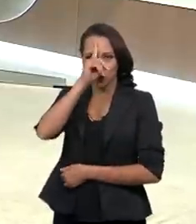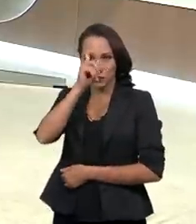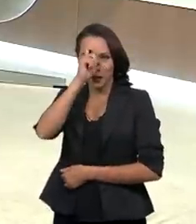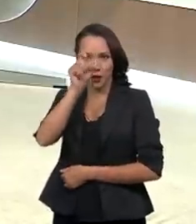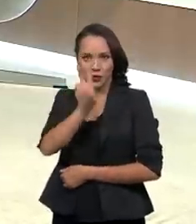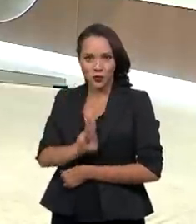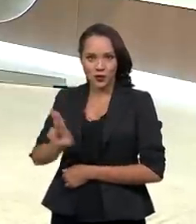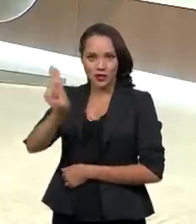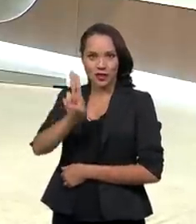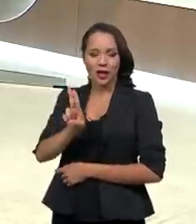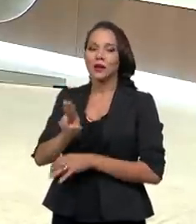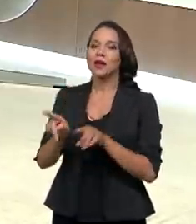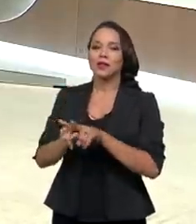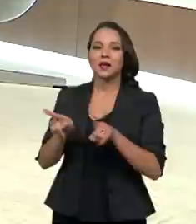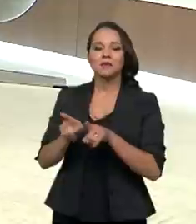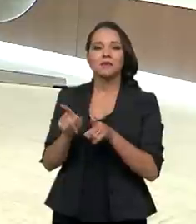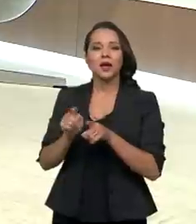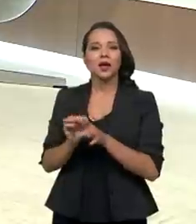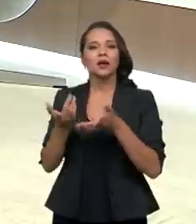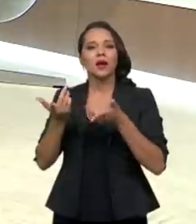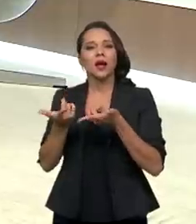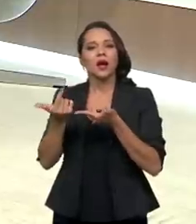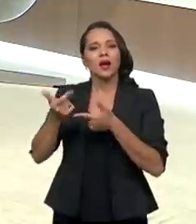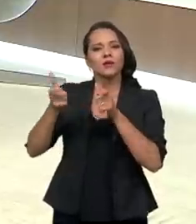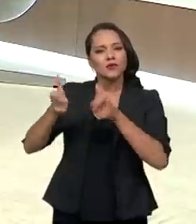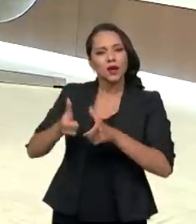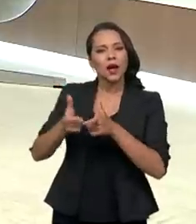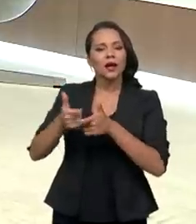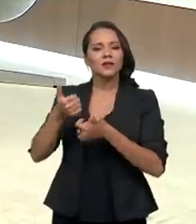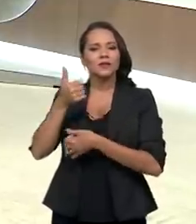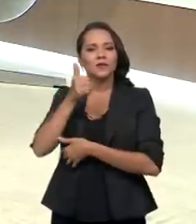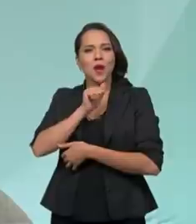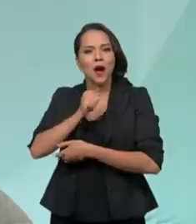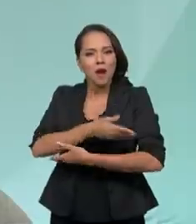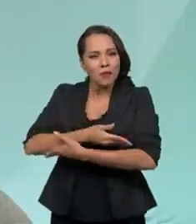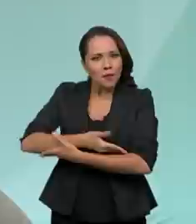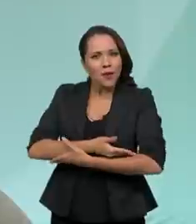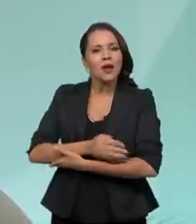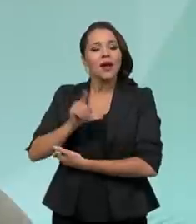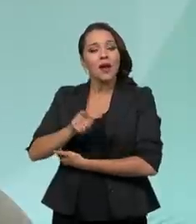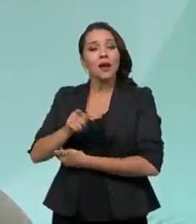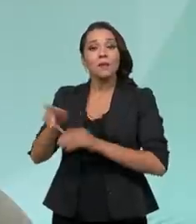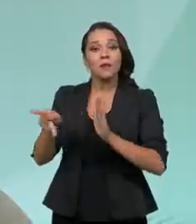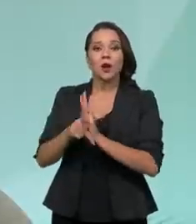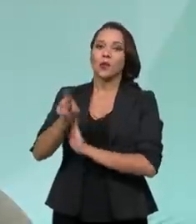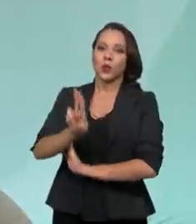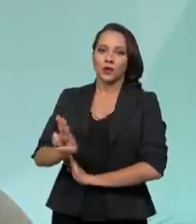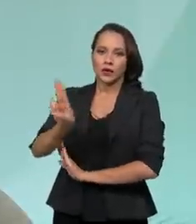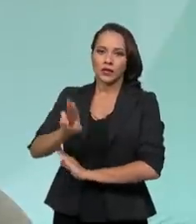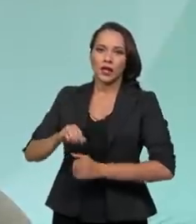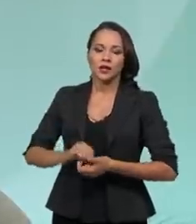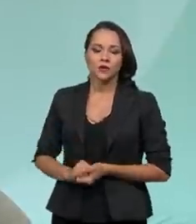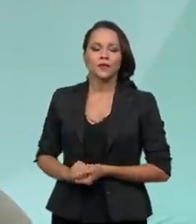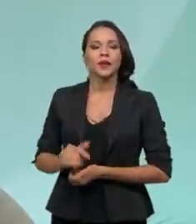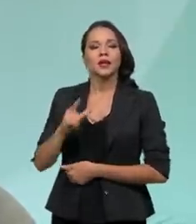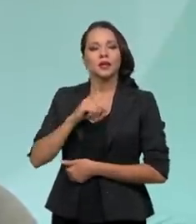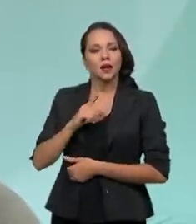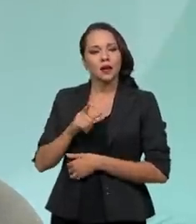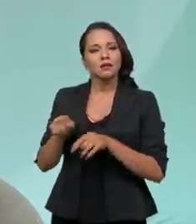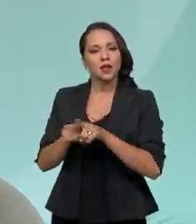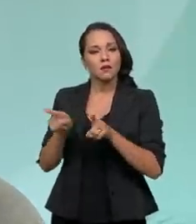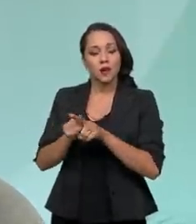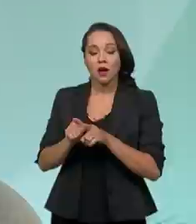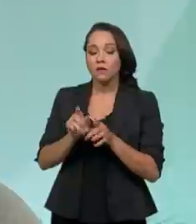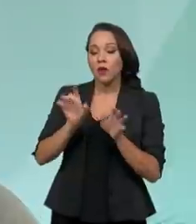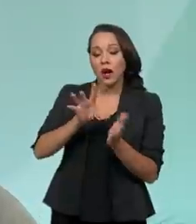universitários e as maternidades e escolas que fazem parte da rede EBSER são das universidades. Então, nós temos, por